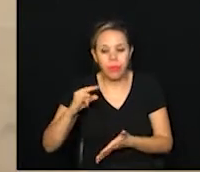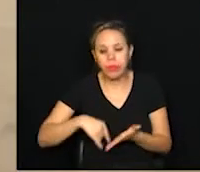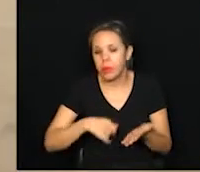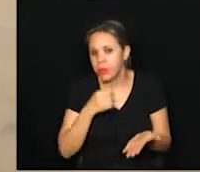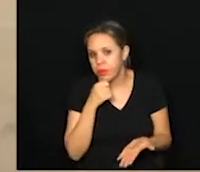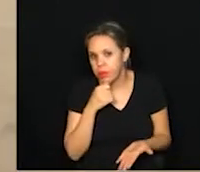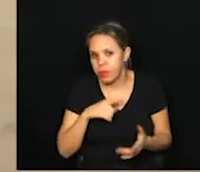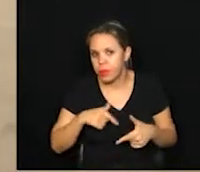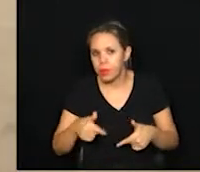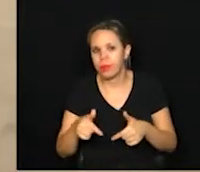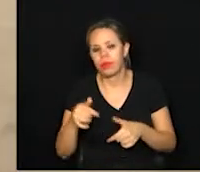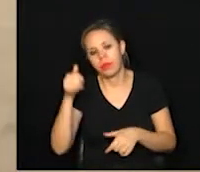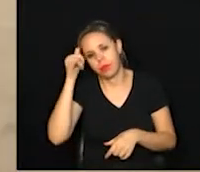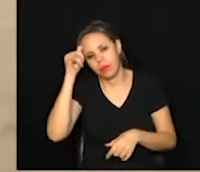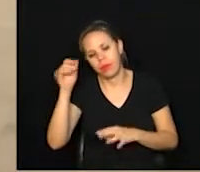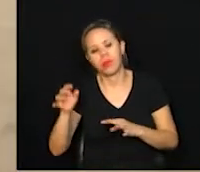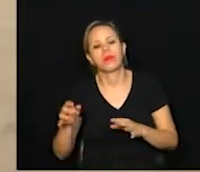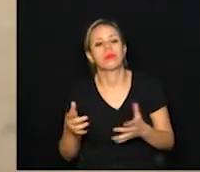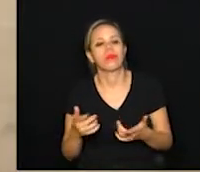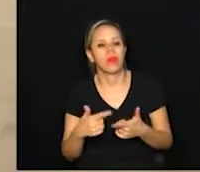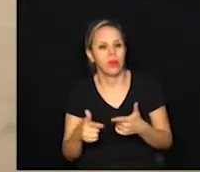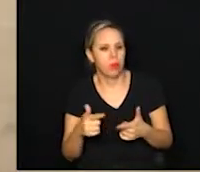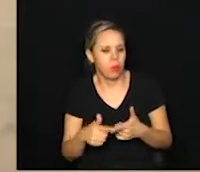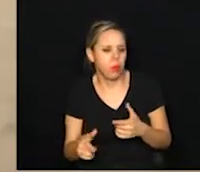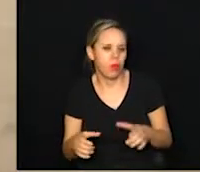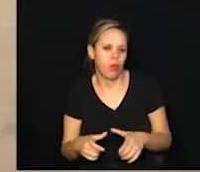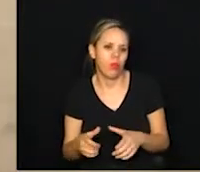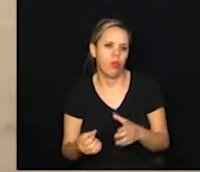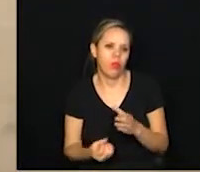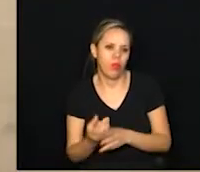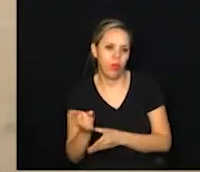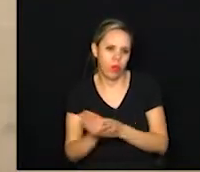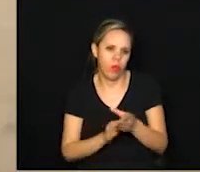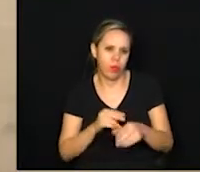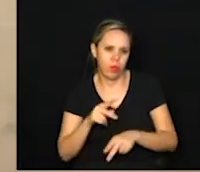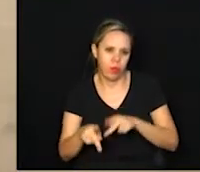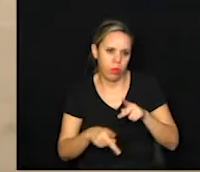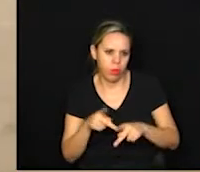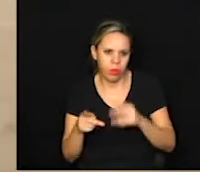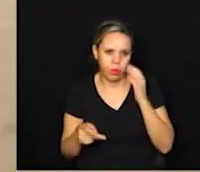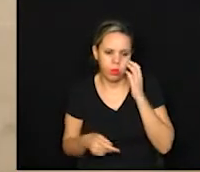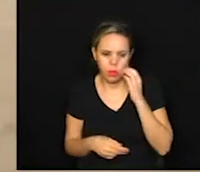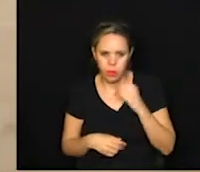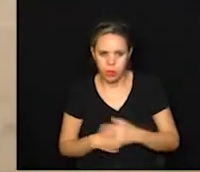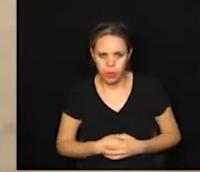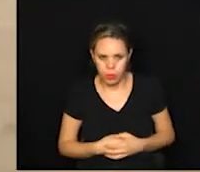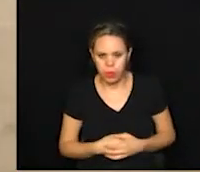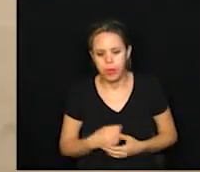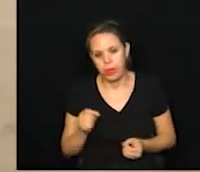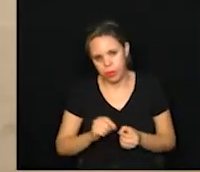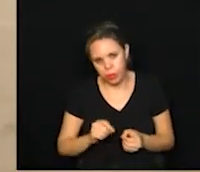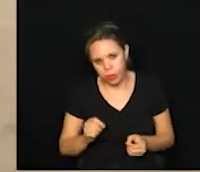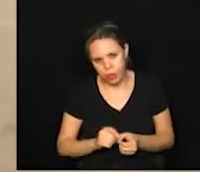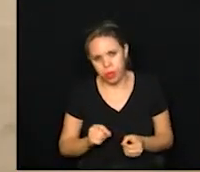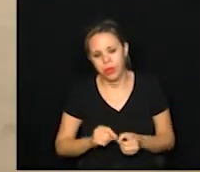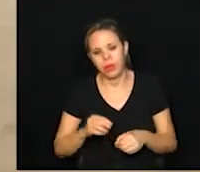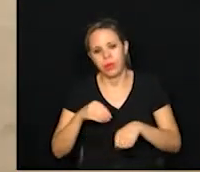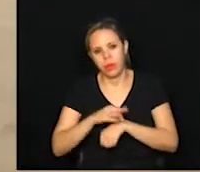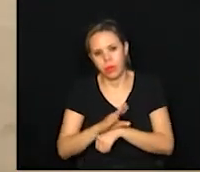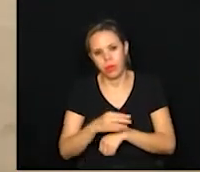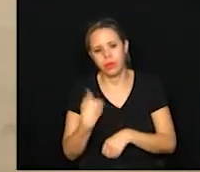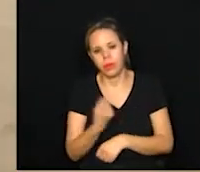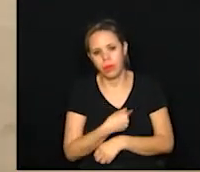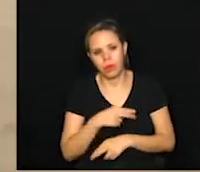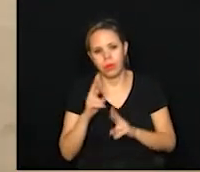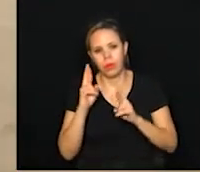eu tenho ações preventivas de controle de criador e orientações para as pessoas. Então, essas orientações são feitas, são passadas, e a